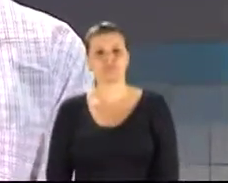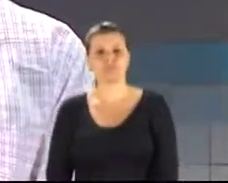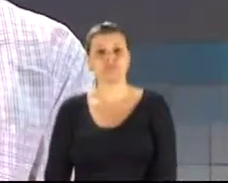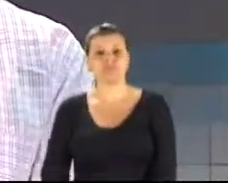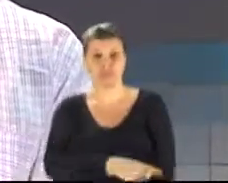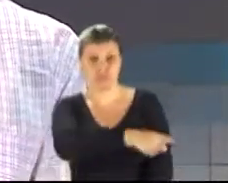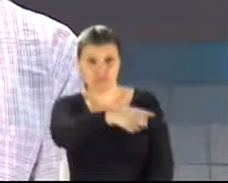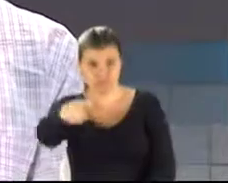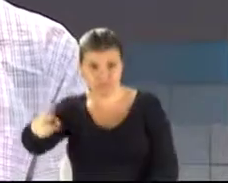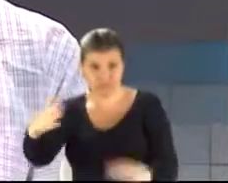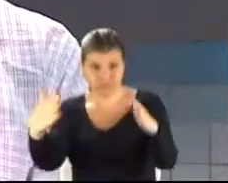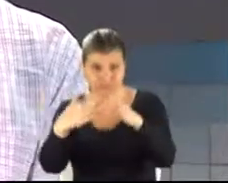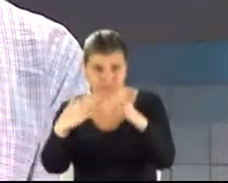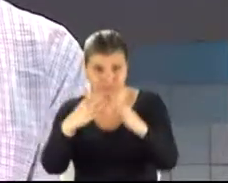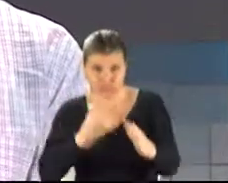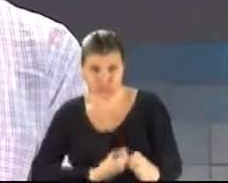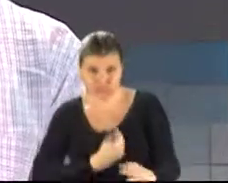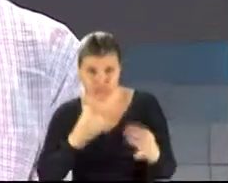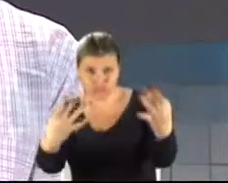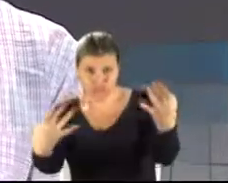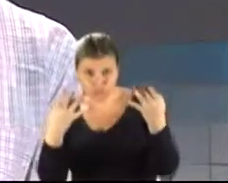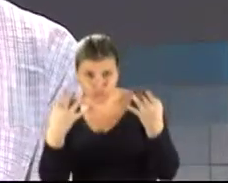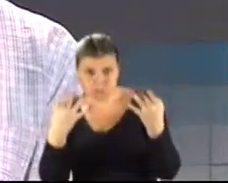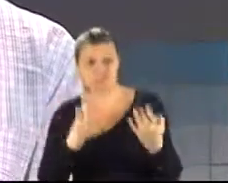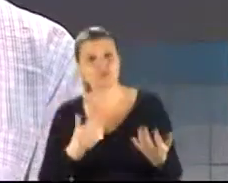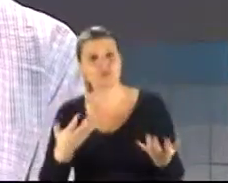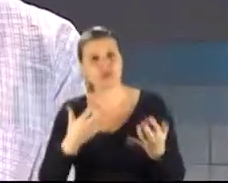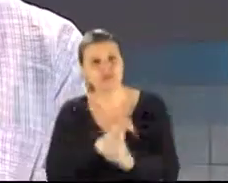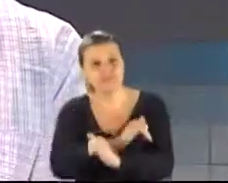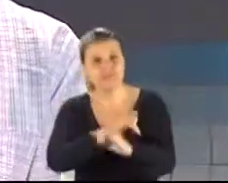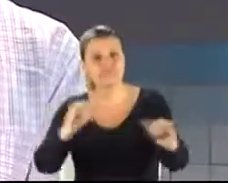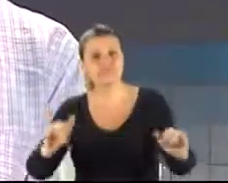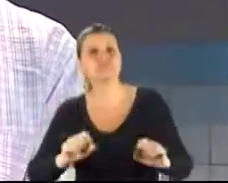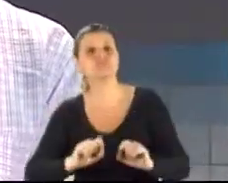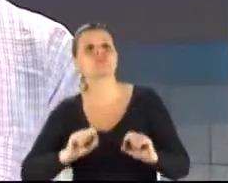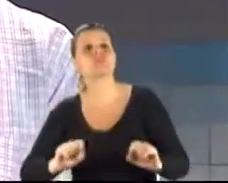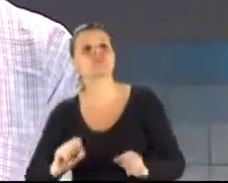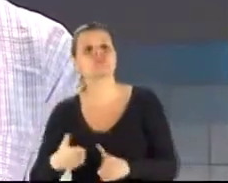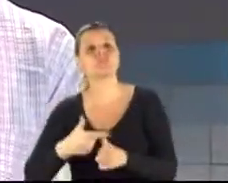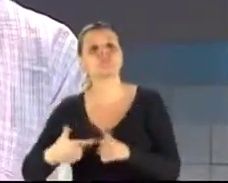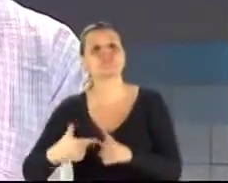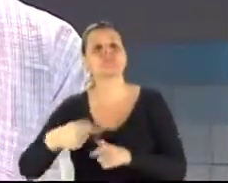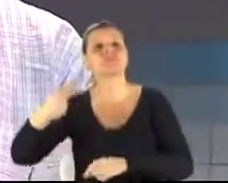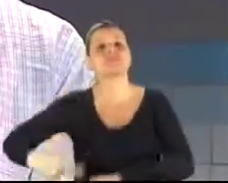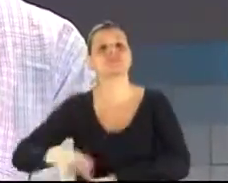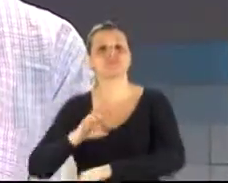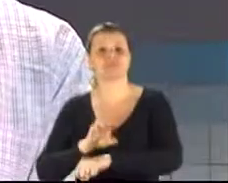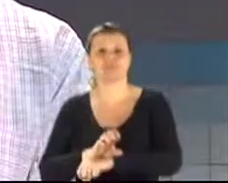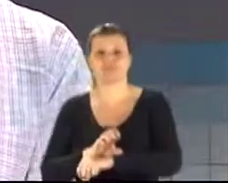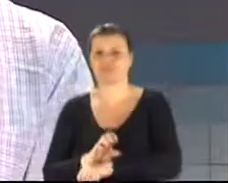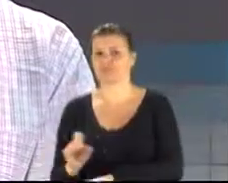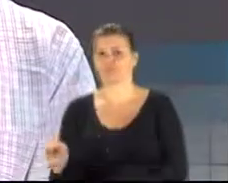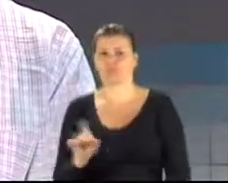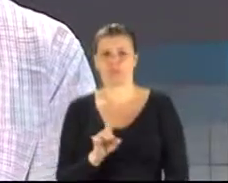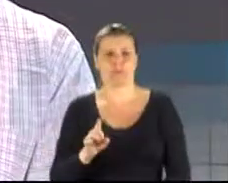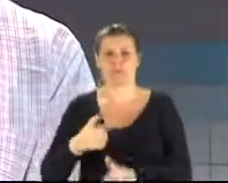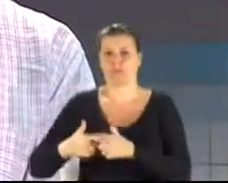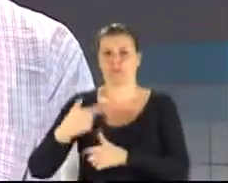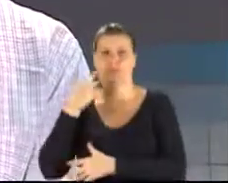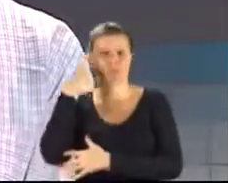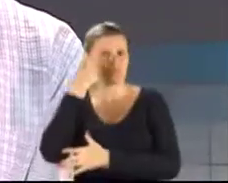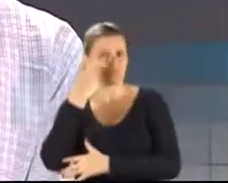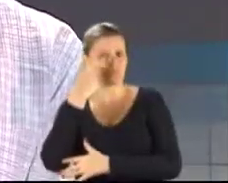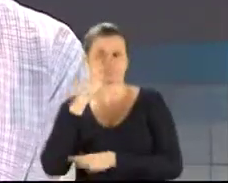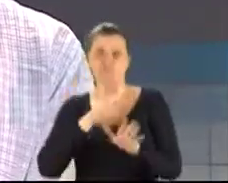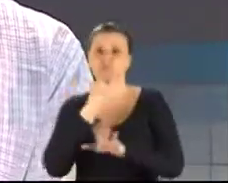estão em casa, que estão nos assistindo, eu gostaria de dizer que hoje o problema do nosso Estado, do Rio Grande do Sul, não é político, perdão,